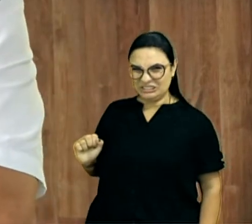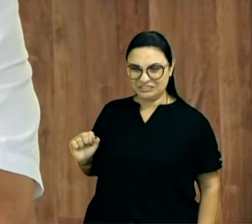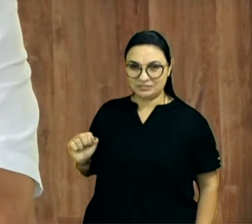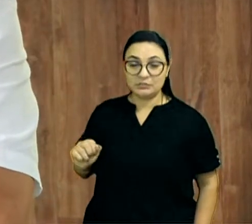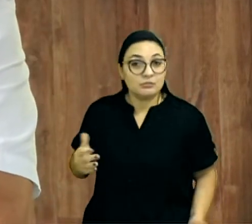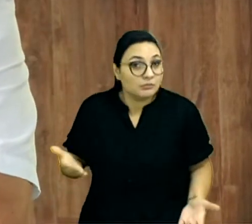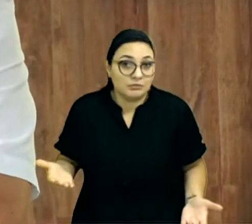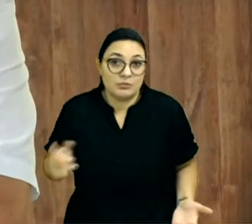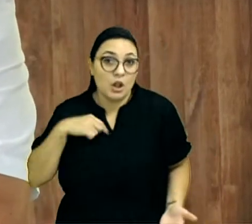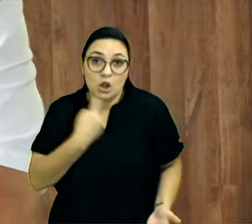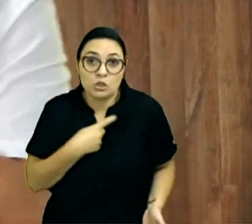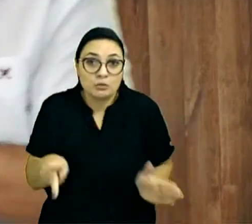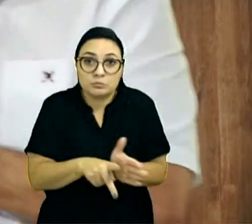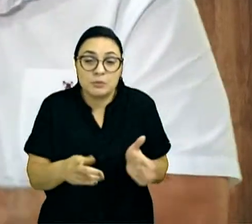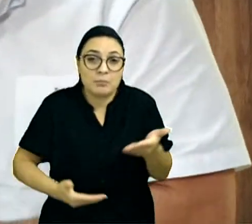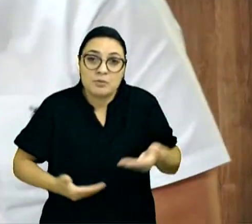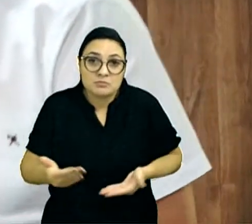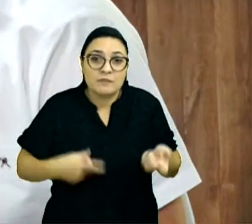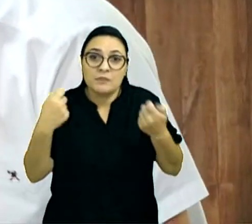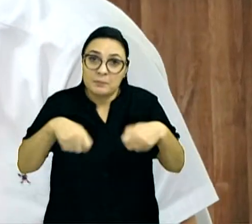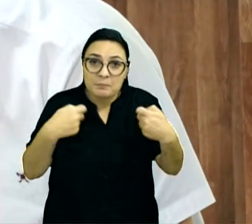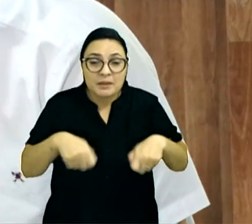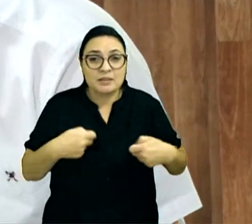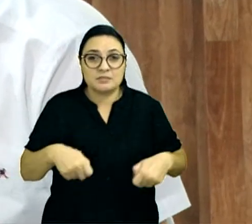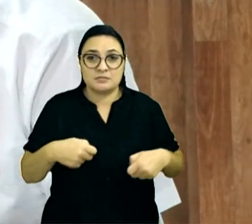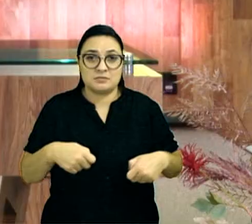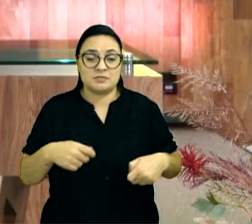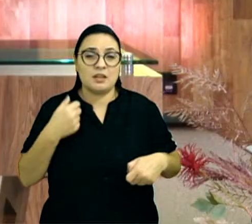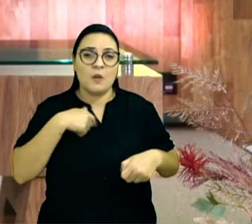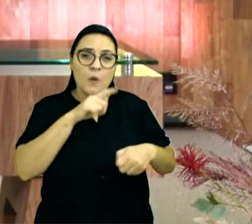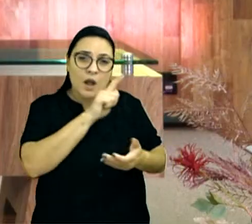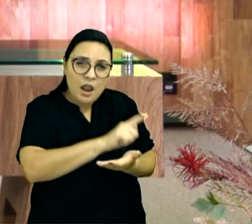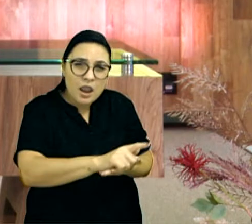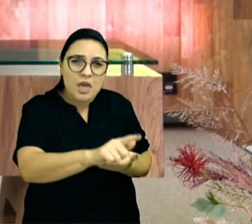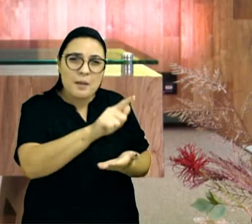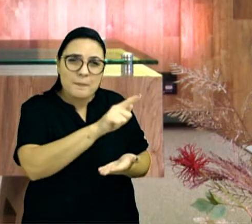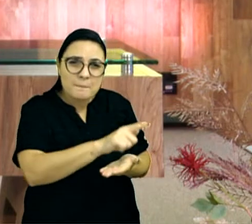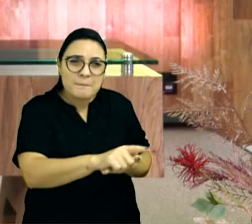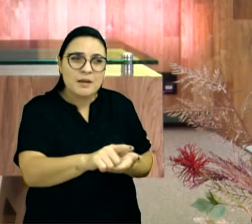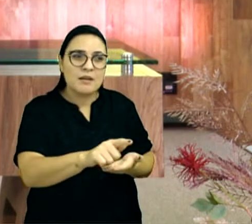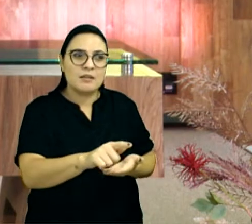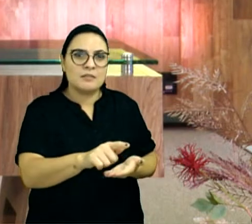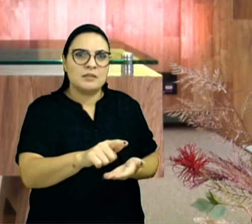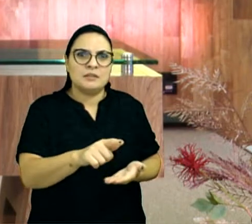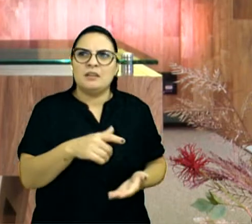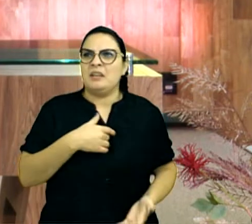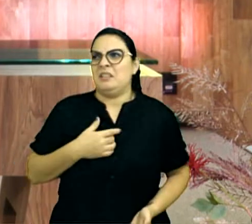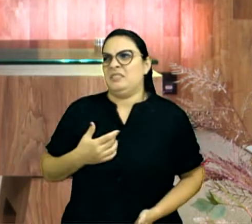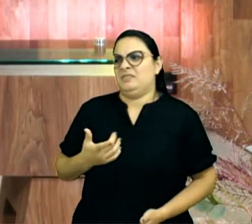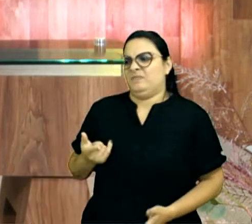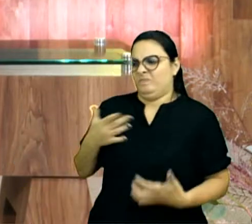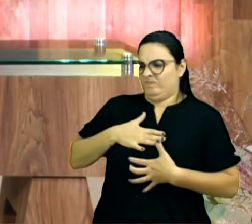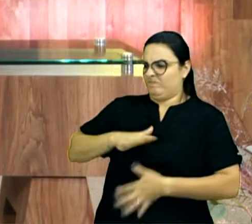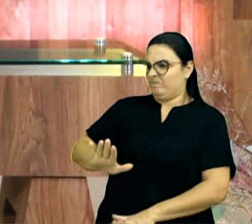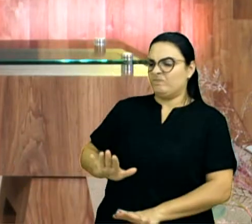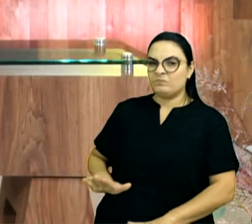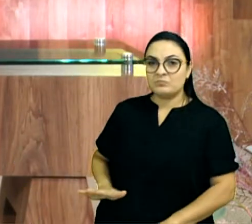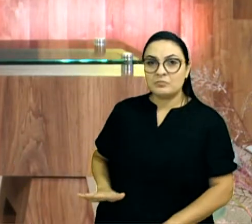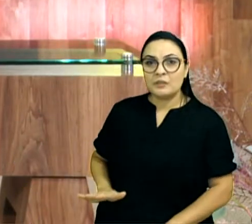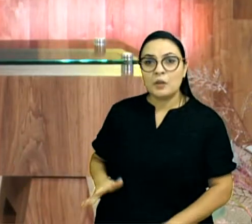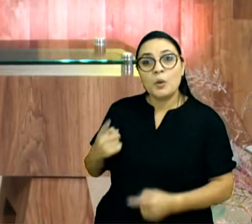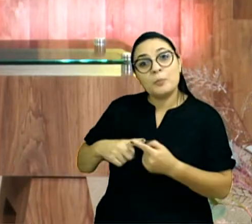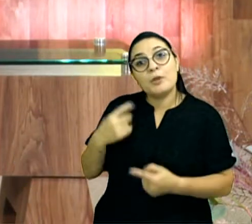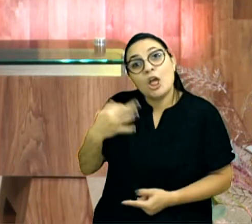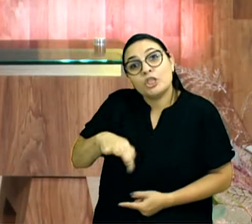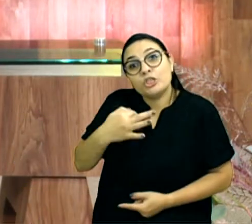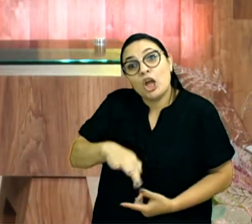servo, muitas vezes nós fazemos isso, e eu fui limpar o pé desse irmãozinho, e ele não gostou, doeu, mas eu não